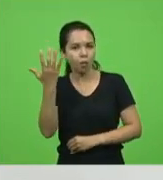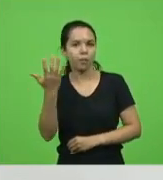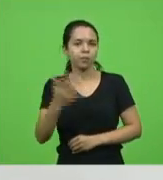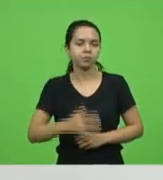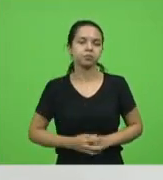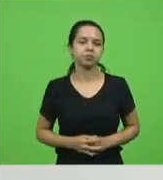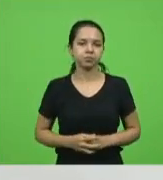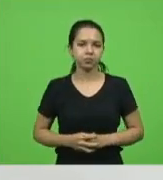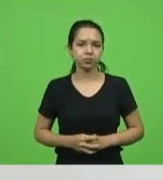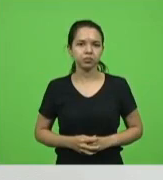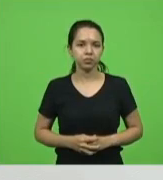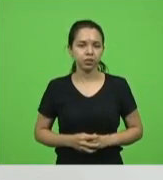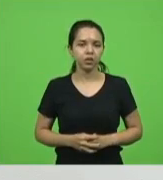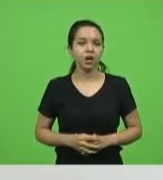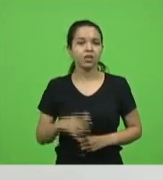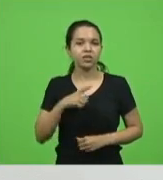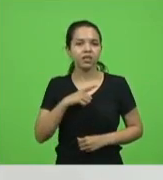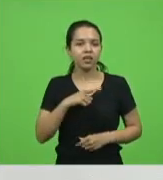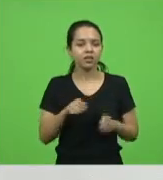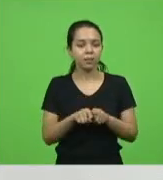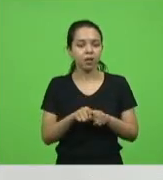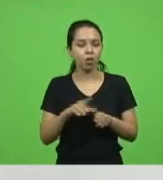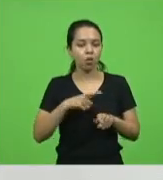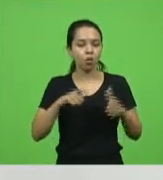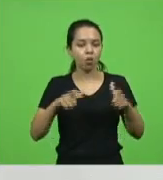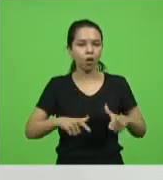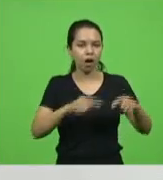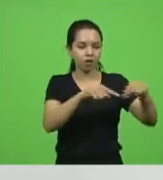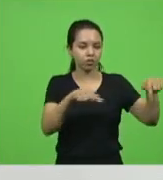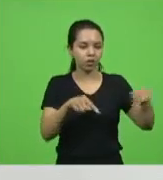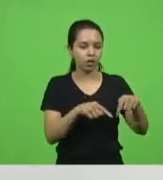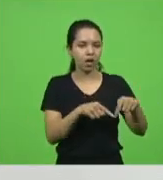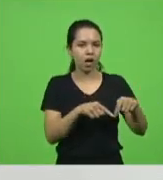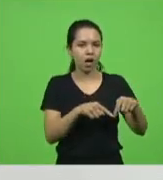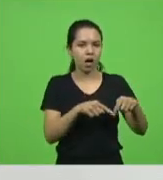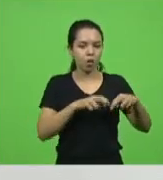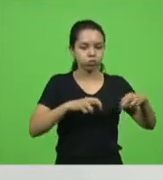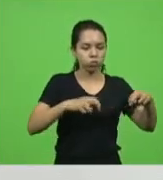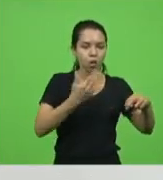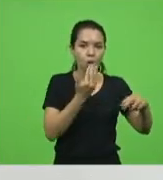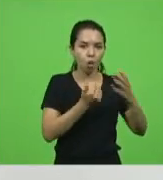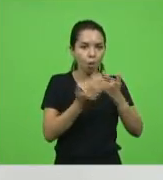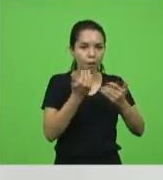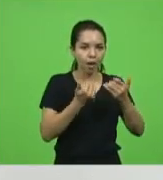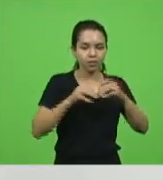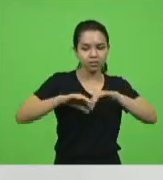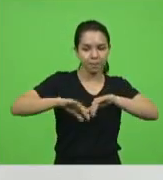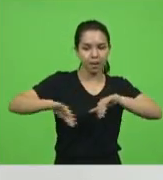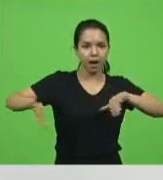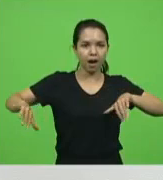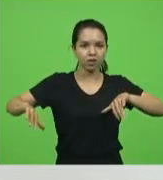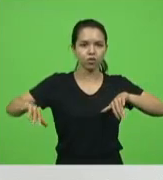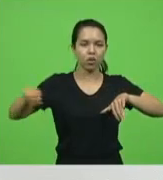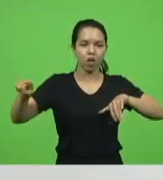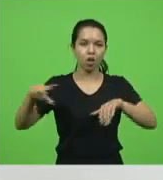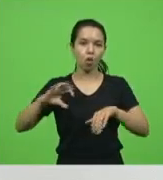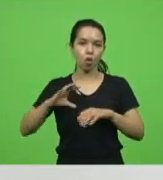tinha um refeitório, você comia separado do oficial, você comia separado do sargento,